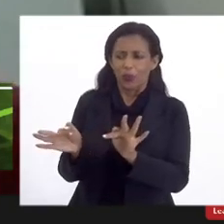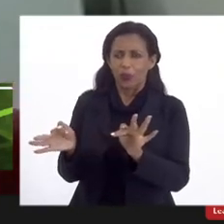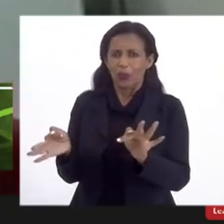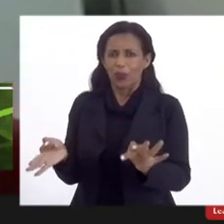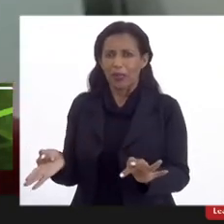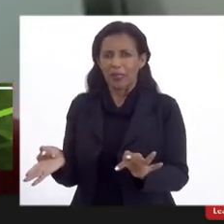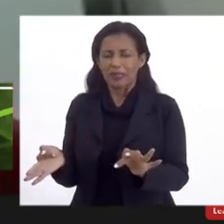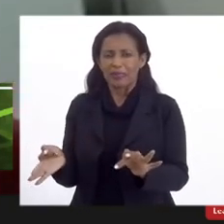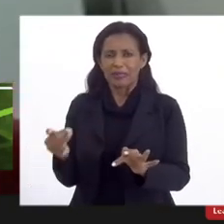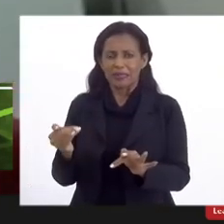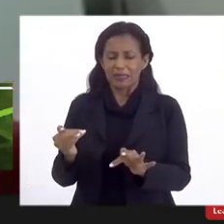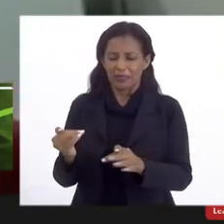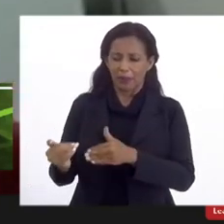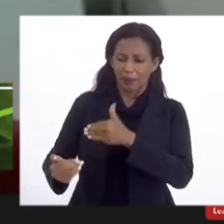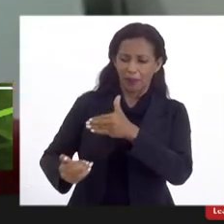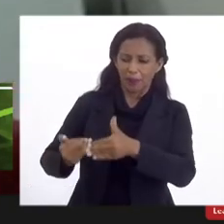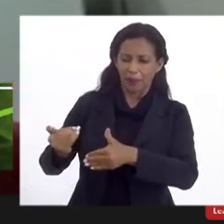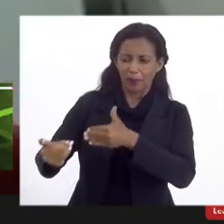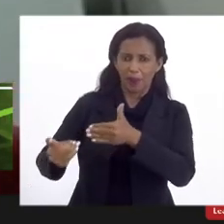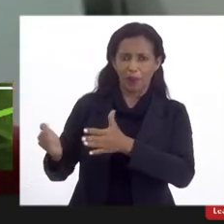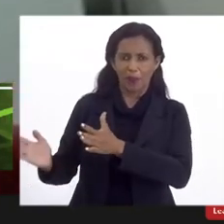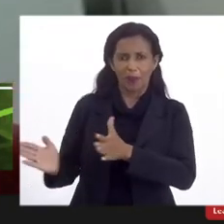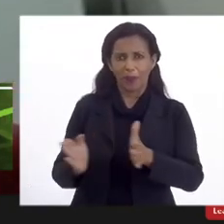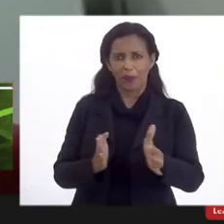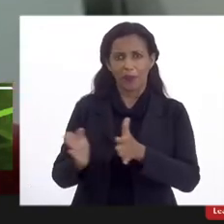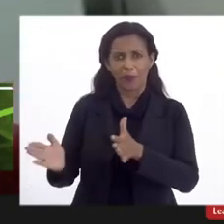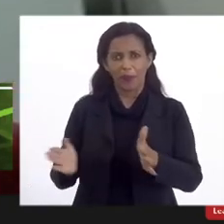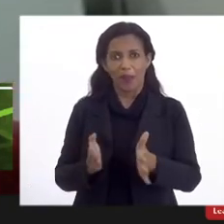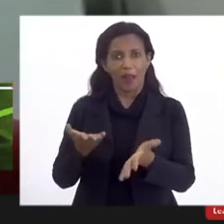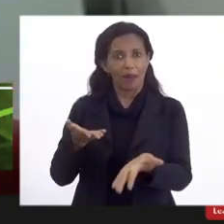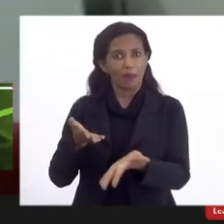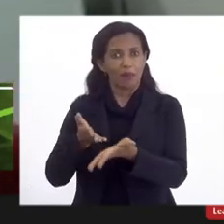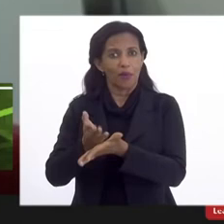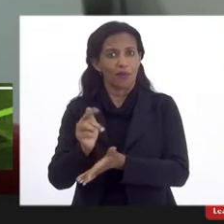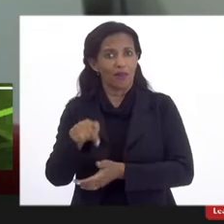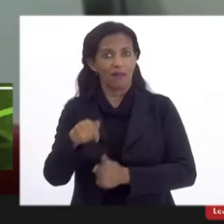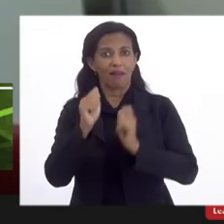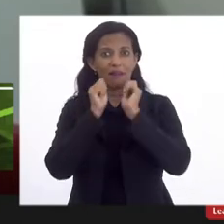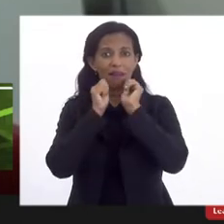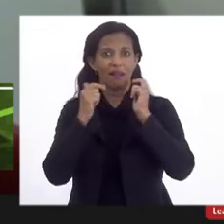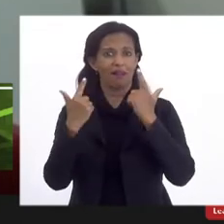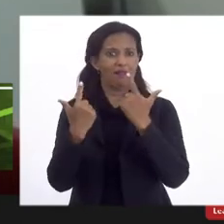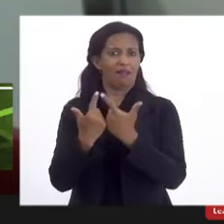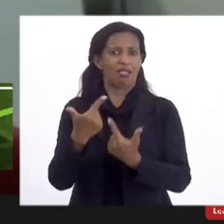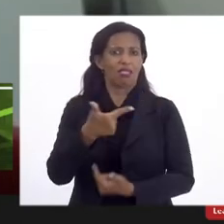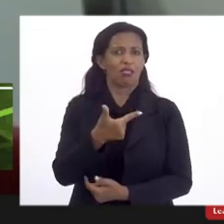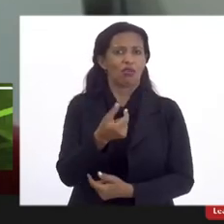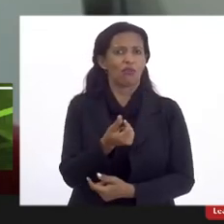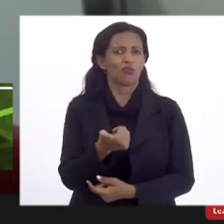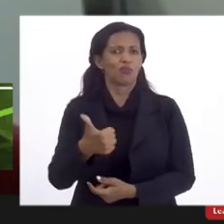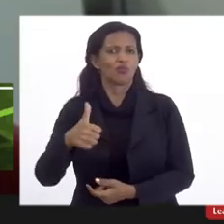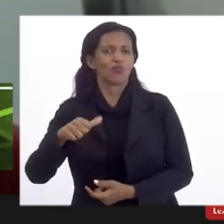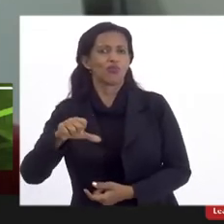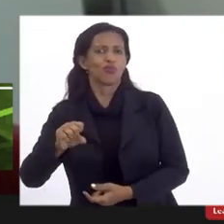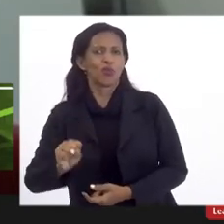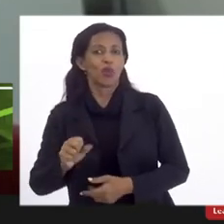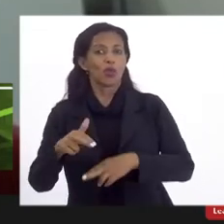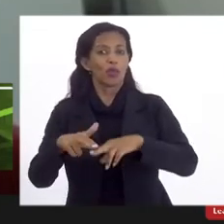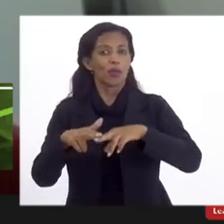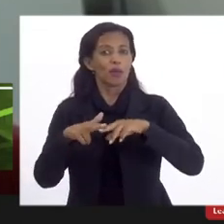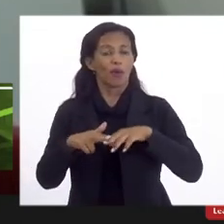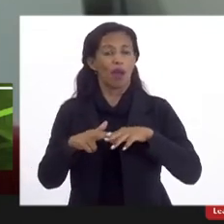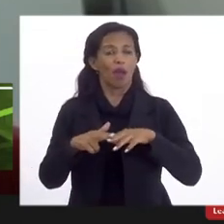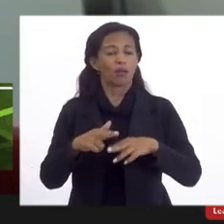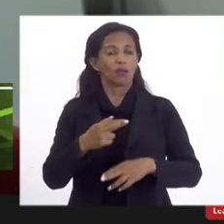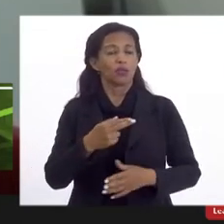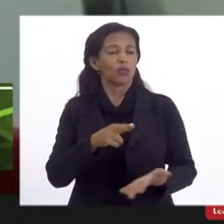progressão na carreira aprovada por esta Casa em 2018 e por causa do regime de